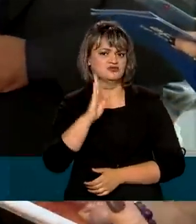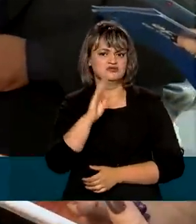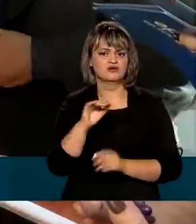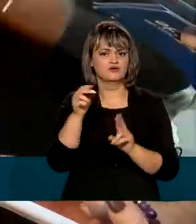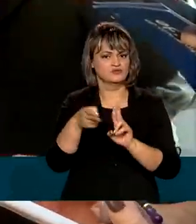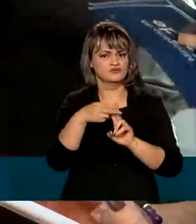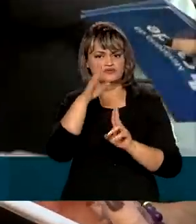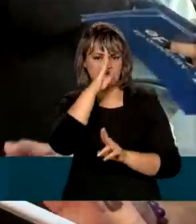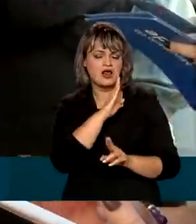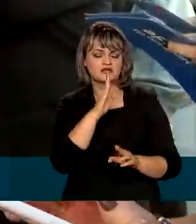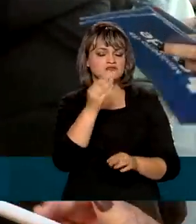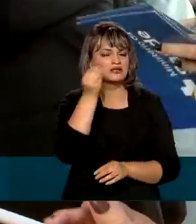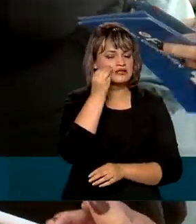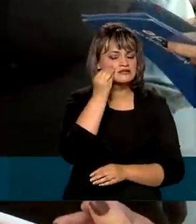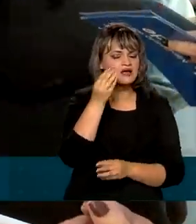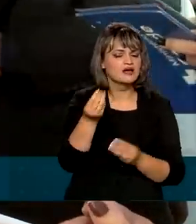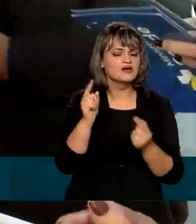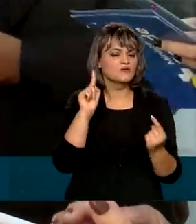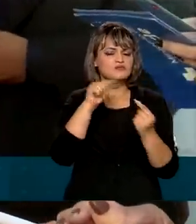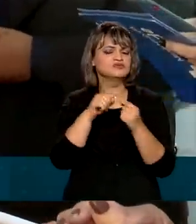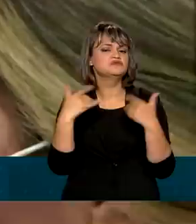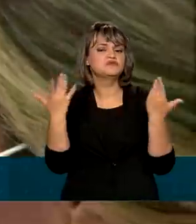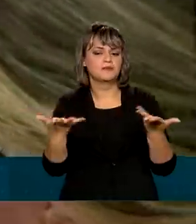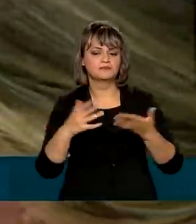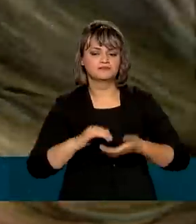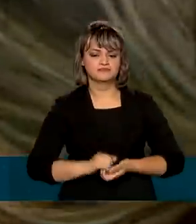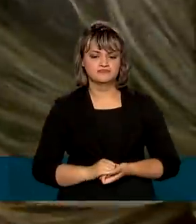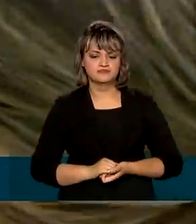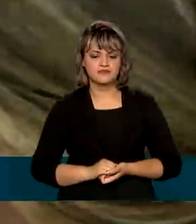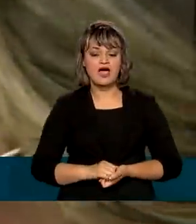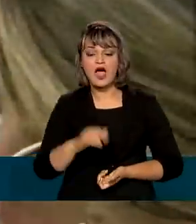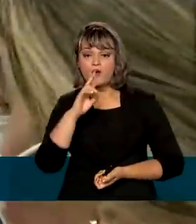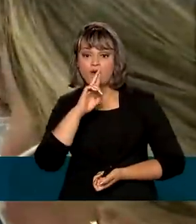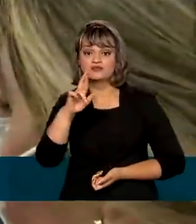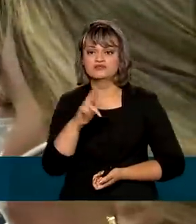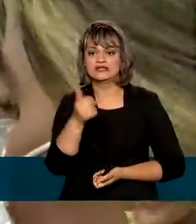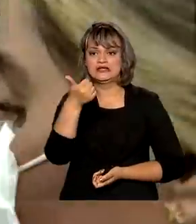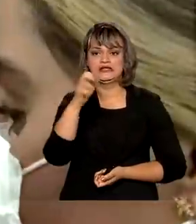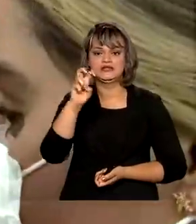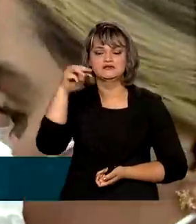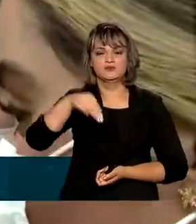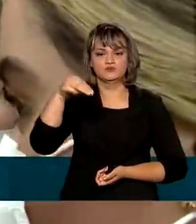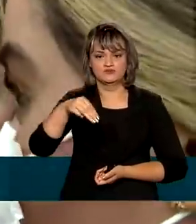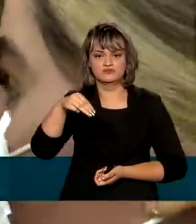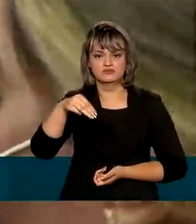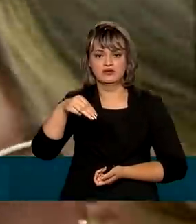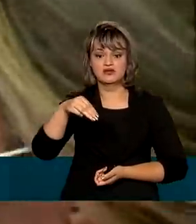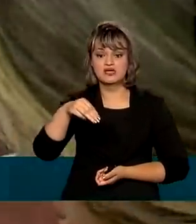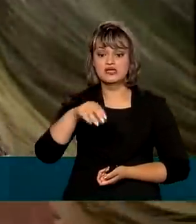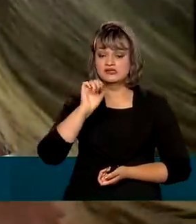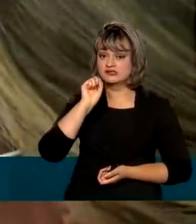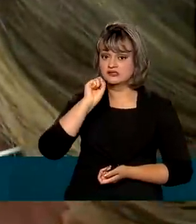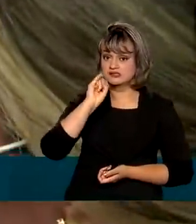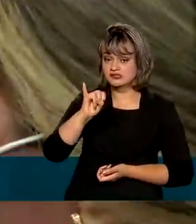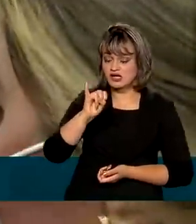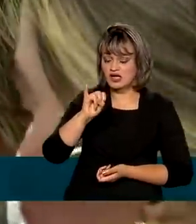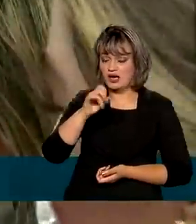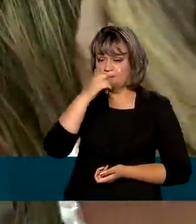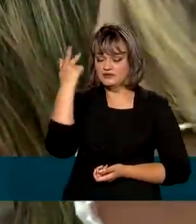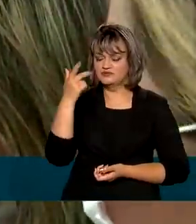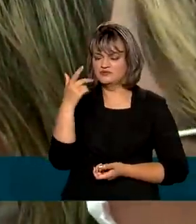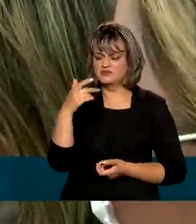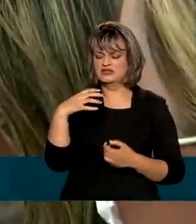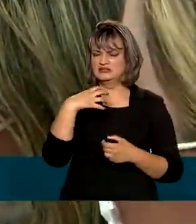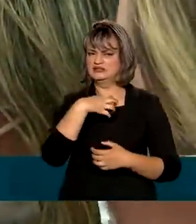SUS e explicou o objetivo do novo projeto. O resultado sai em 15 minutos. Se o indivíduo é